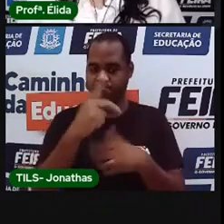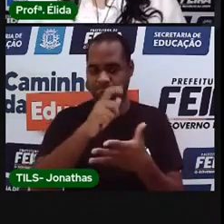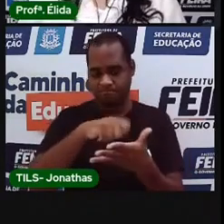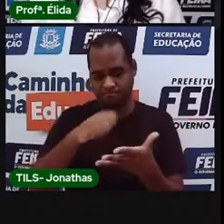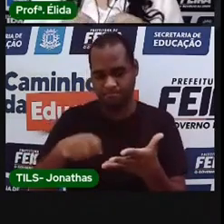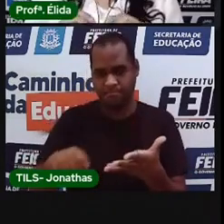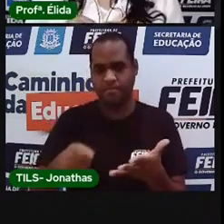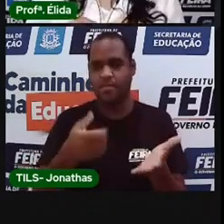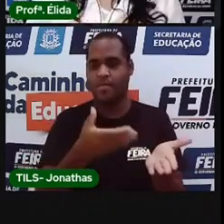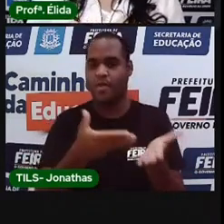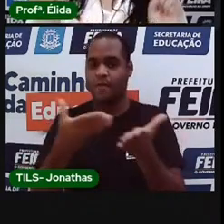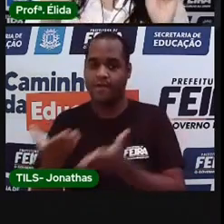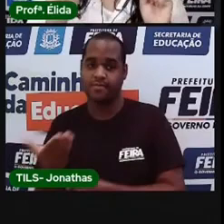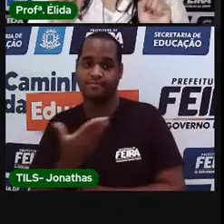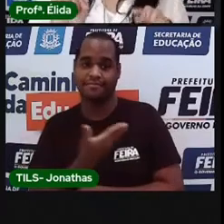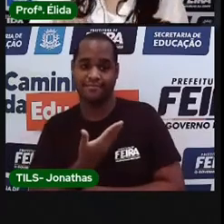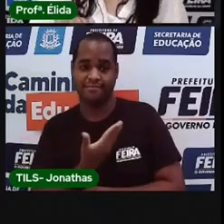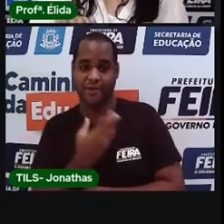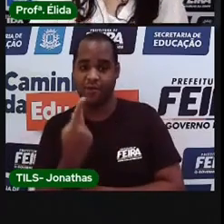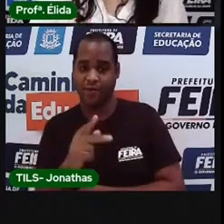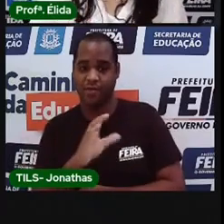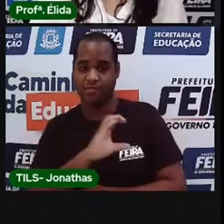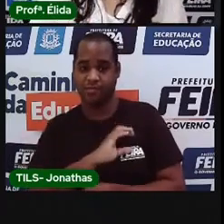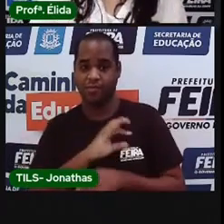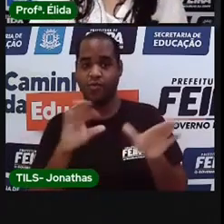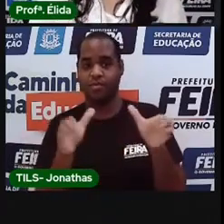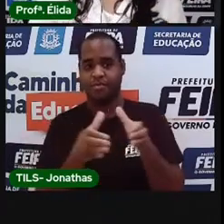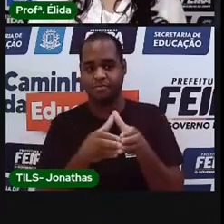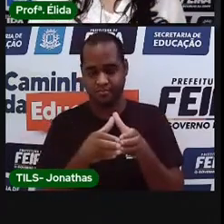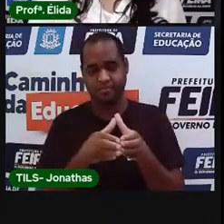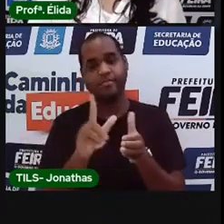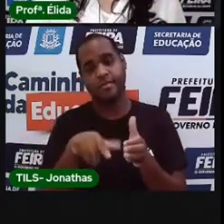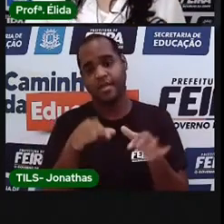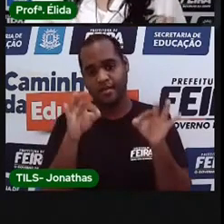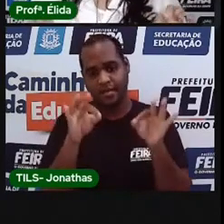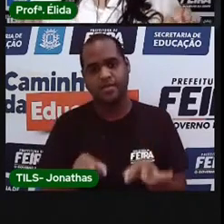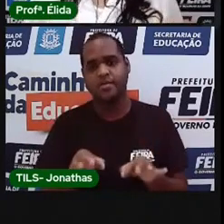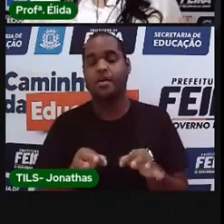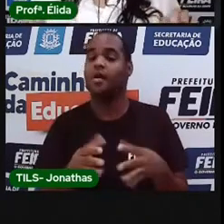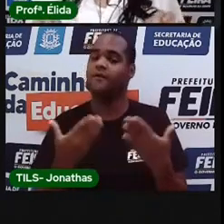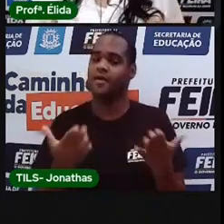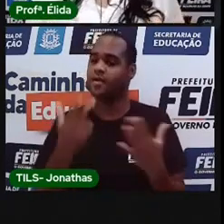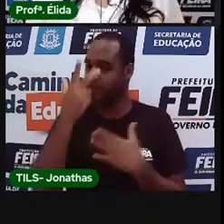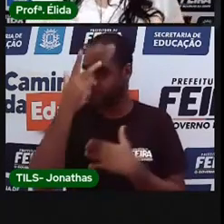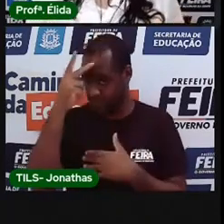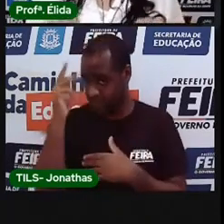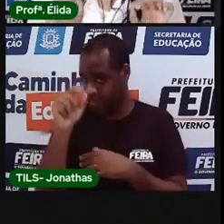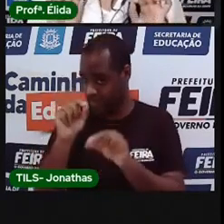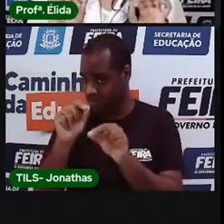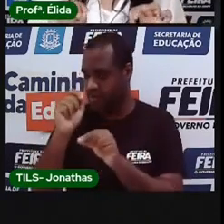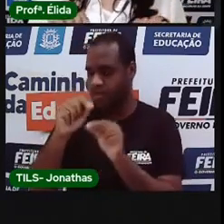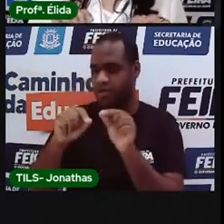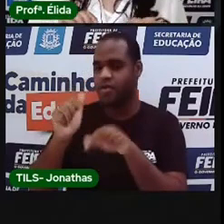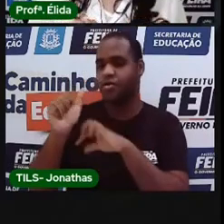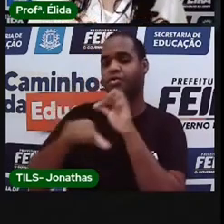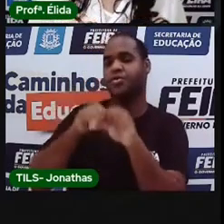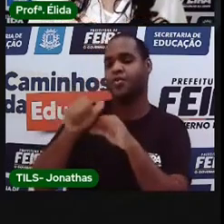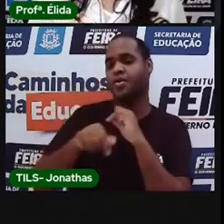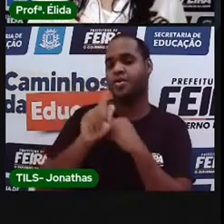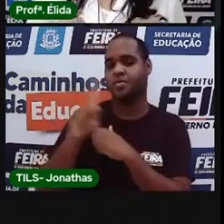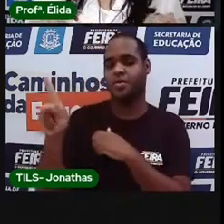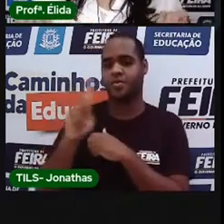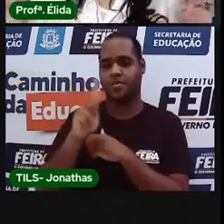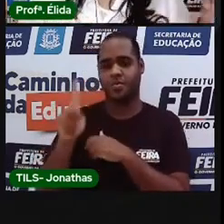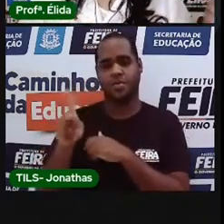Combinando um coleguinha da sua turma. Certo? E quem vai fazer a troca É a sua